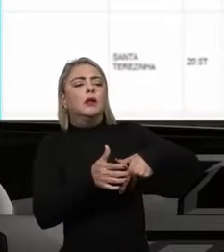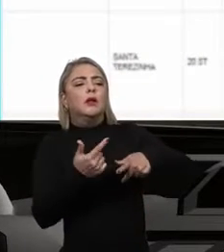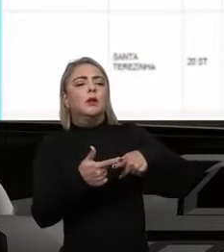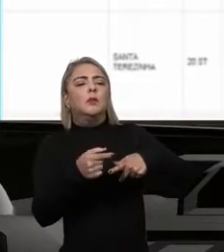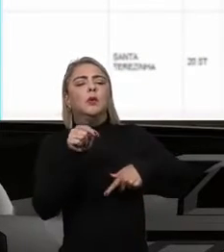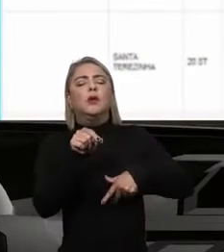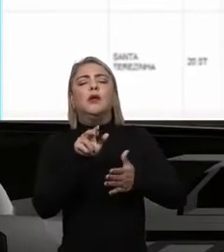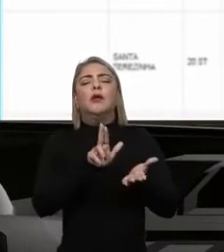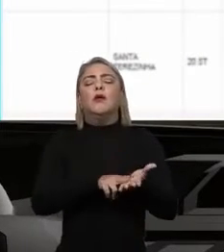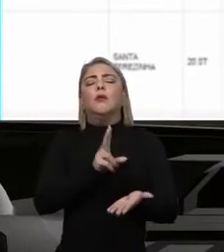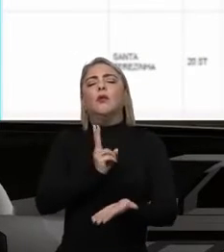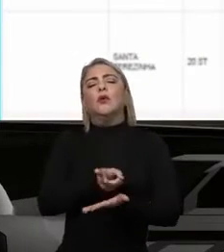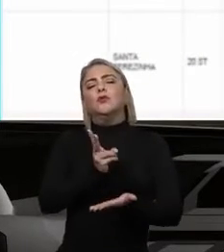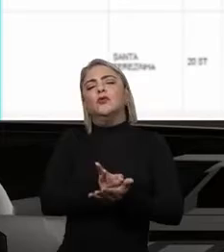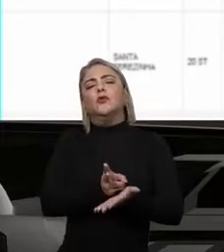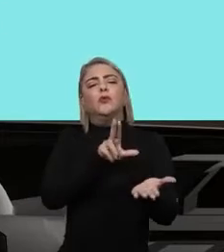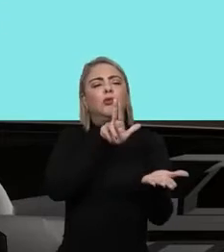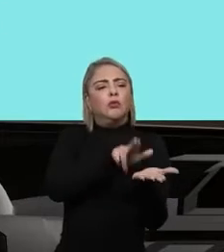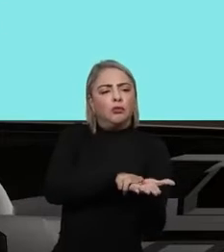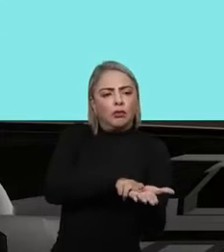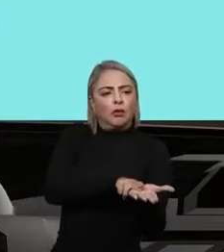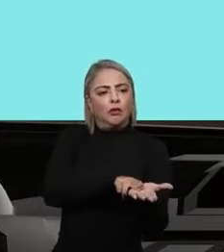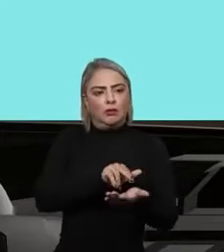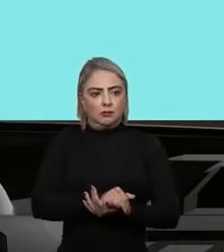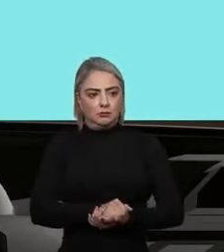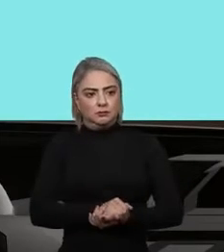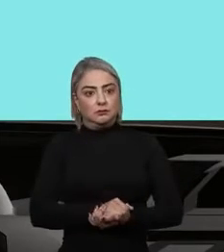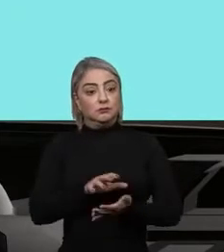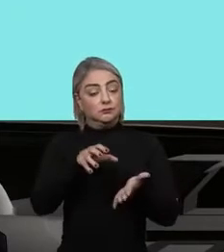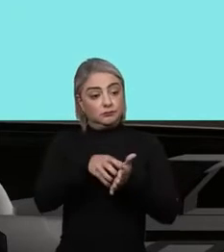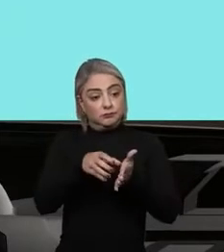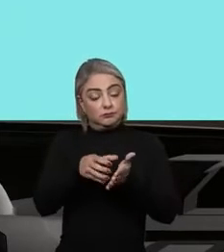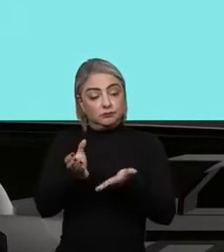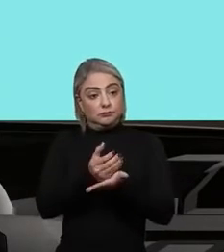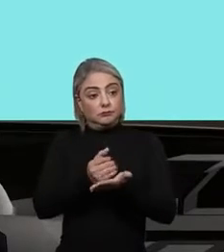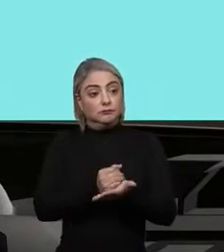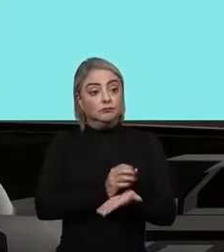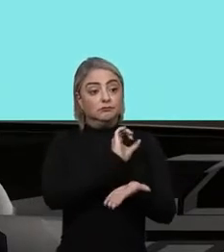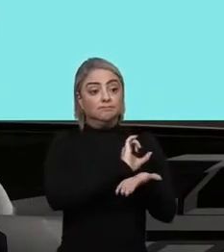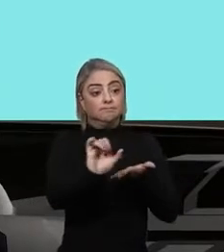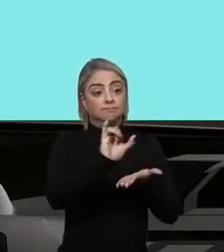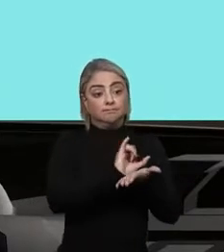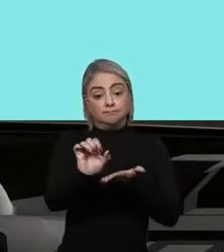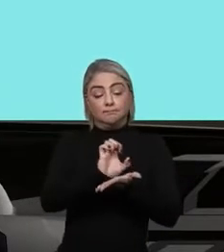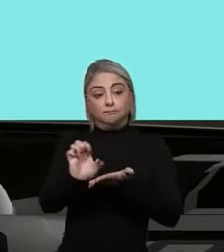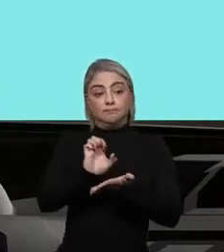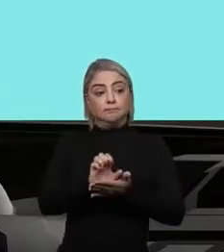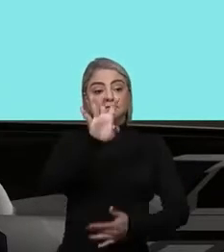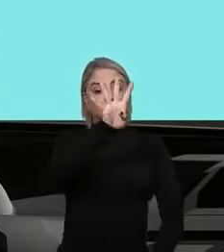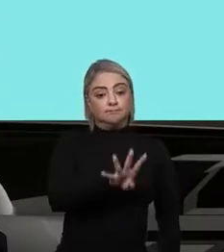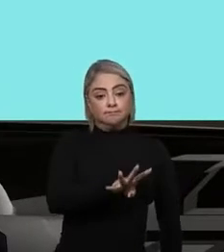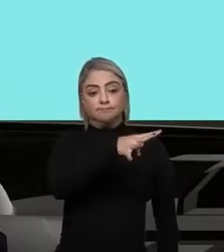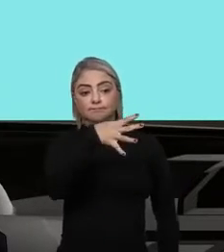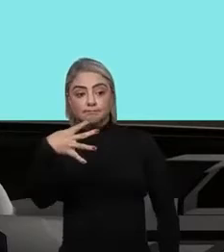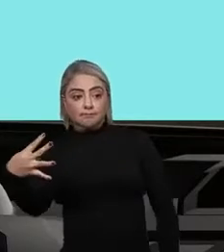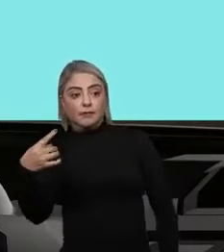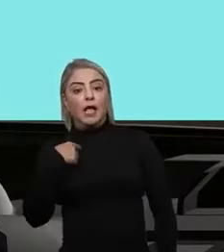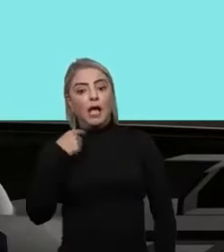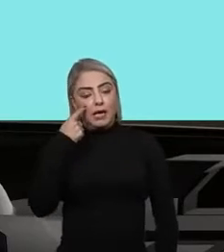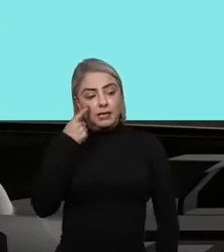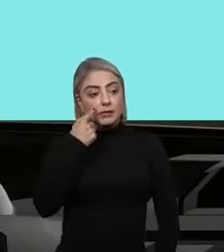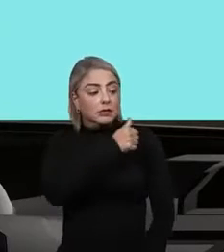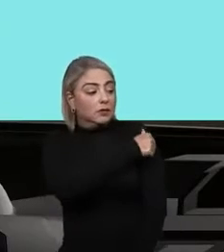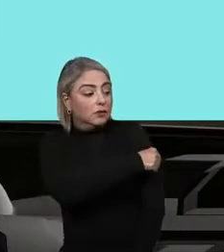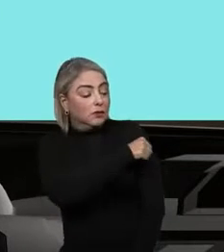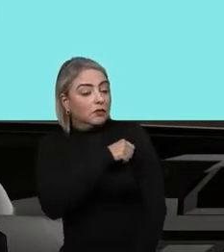pacientes estarem além do tempo. Esses dados também são exportados, a gente exporta para o Excel e aí, se o enfermeiro precisa visitar a